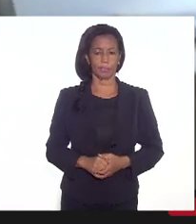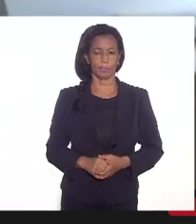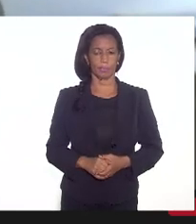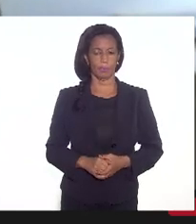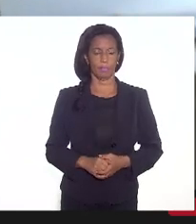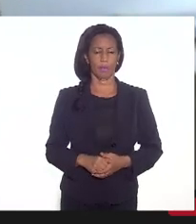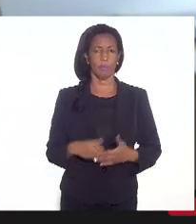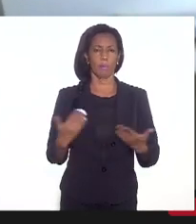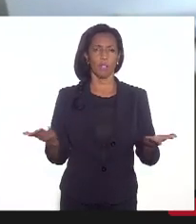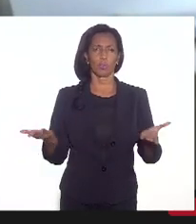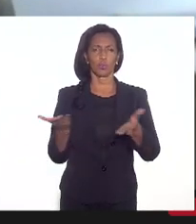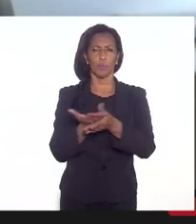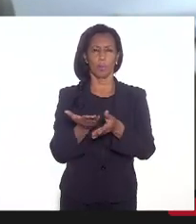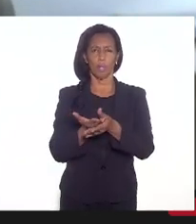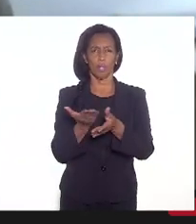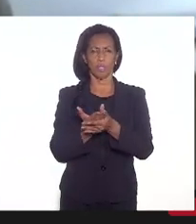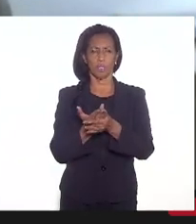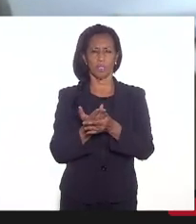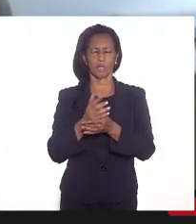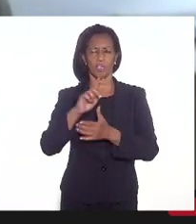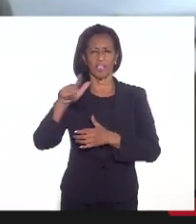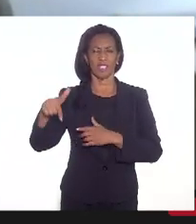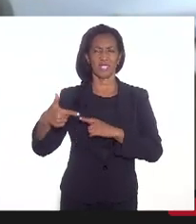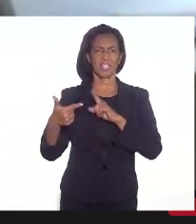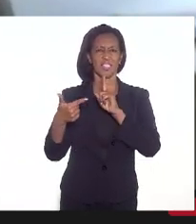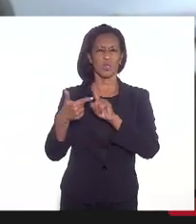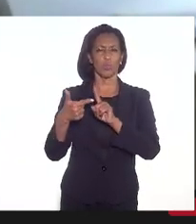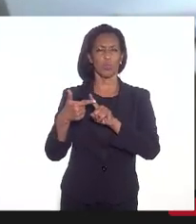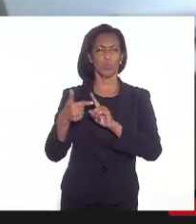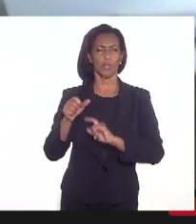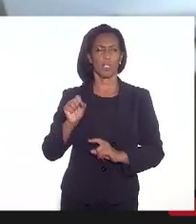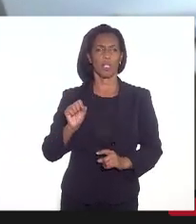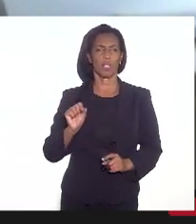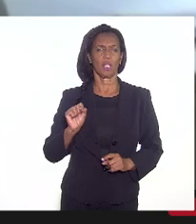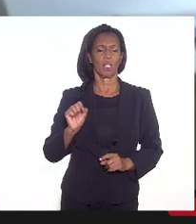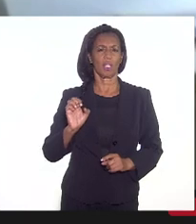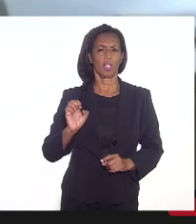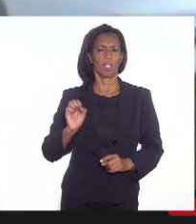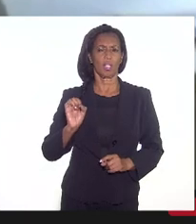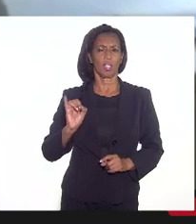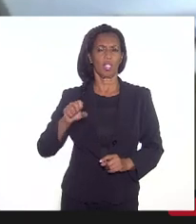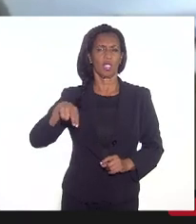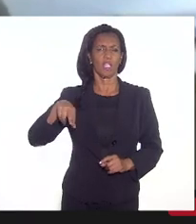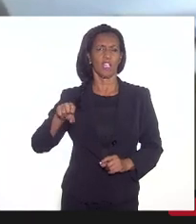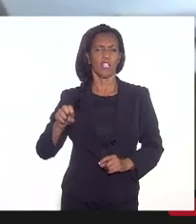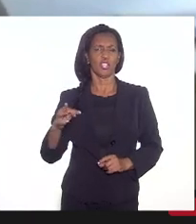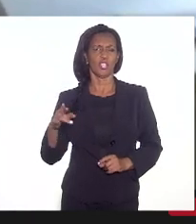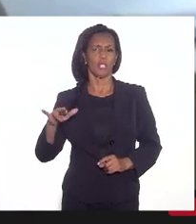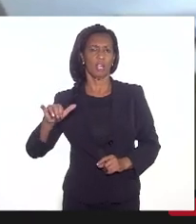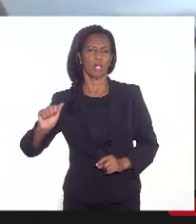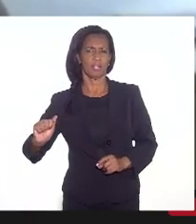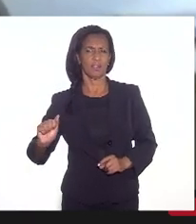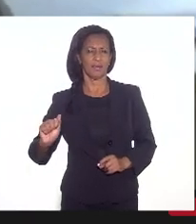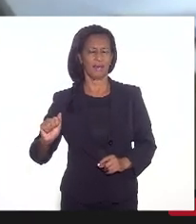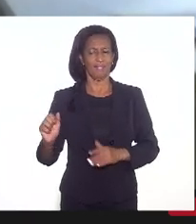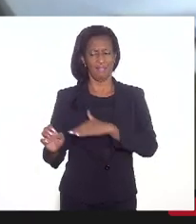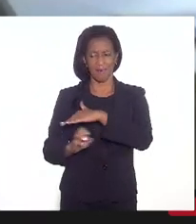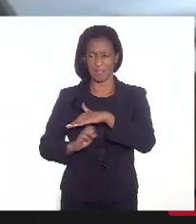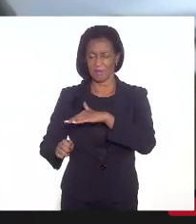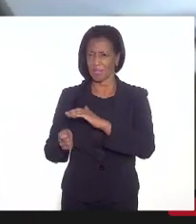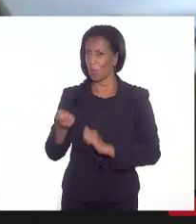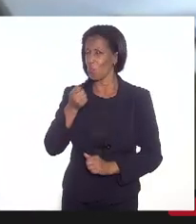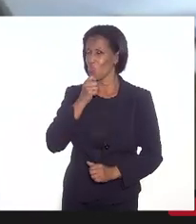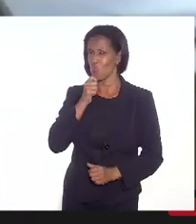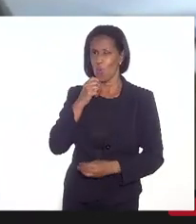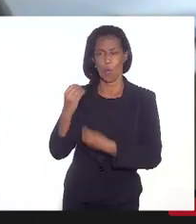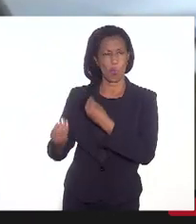para que os processos que já estão em segunda instância, que a concessionária não tem maior, nem a menor chance de